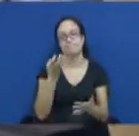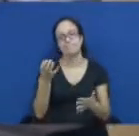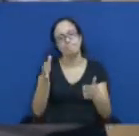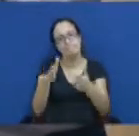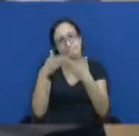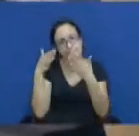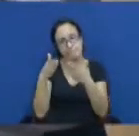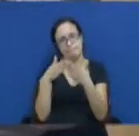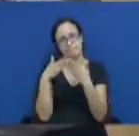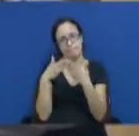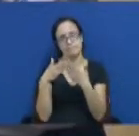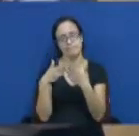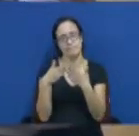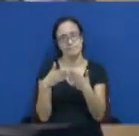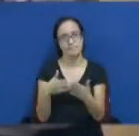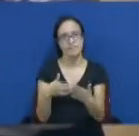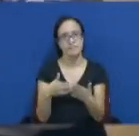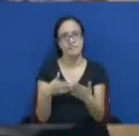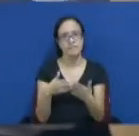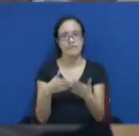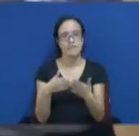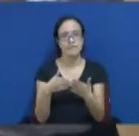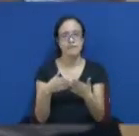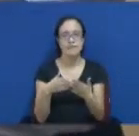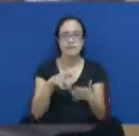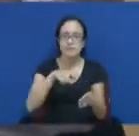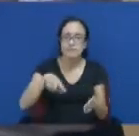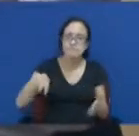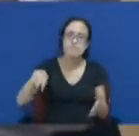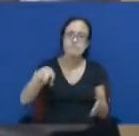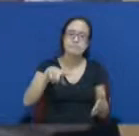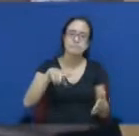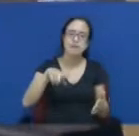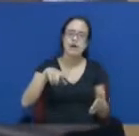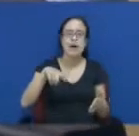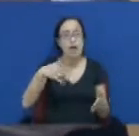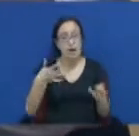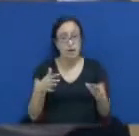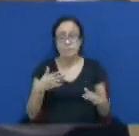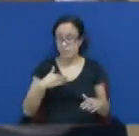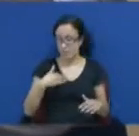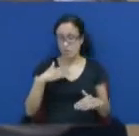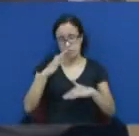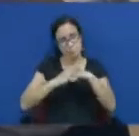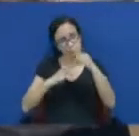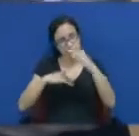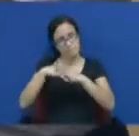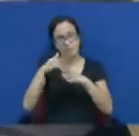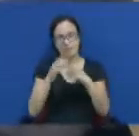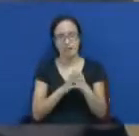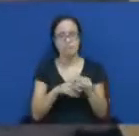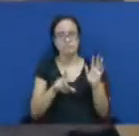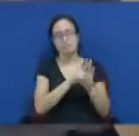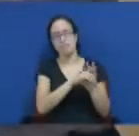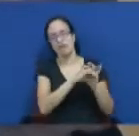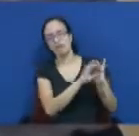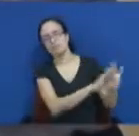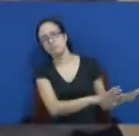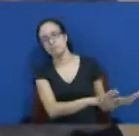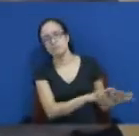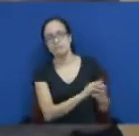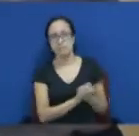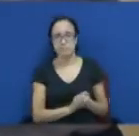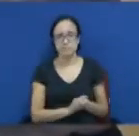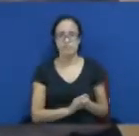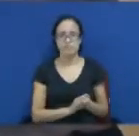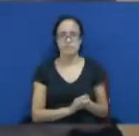e às senhoras, seria mais prático da minha parte, lançar a mão da lei criada, proposta pelo